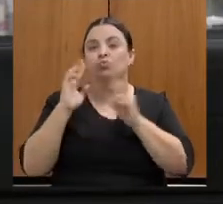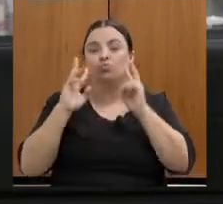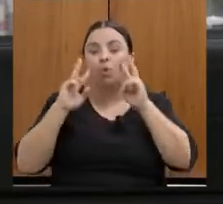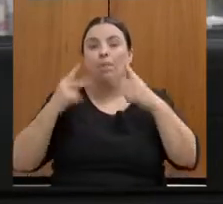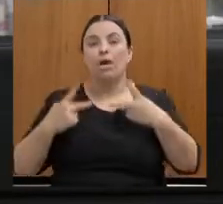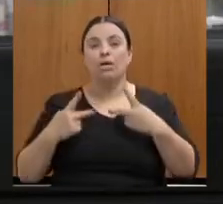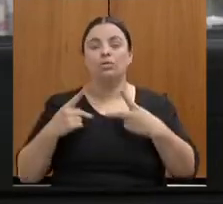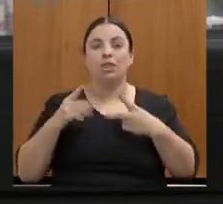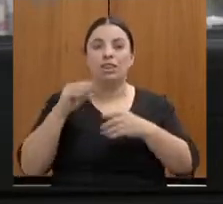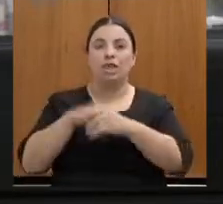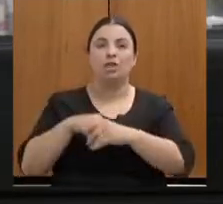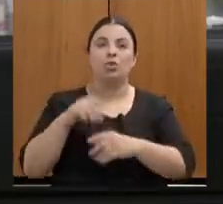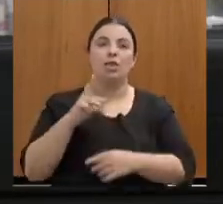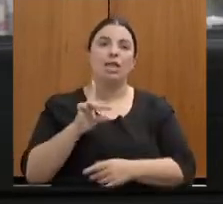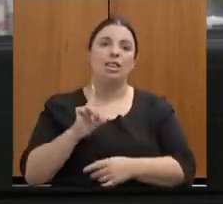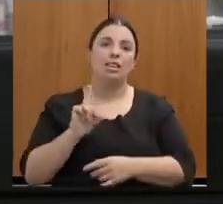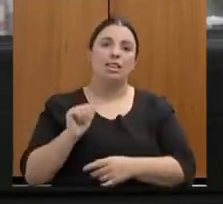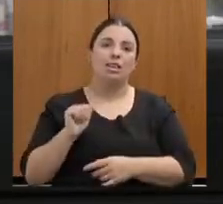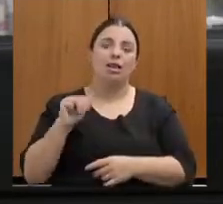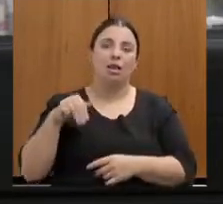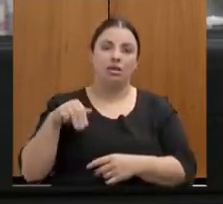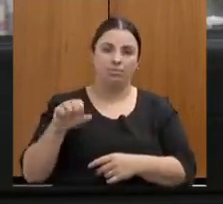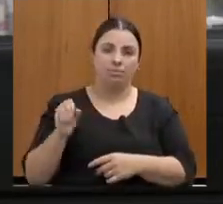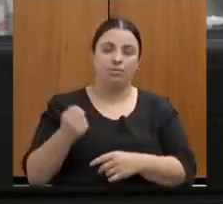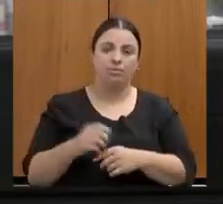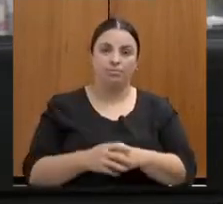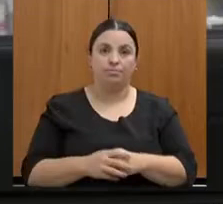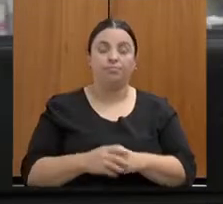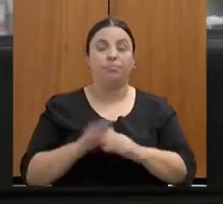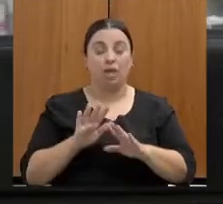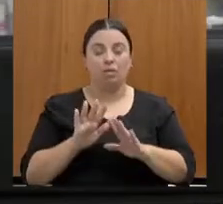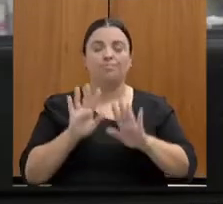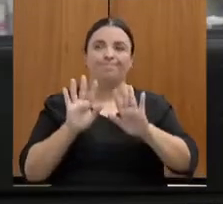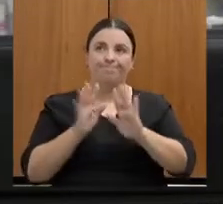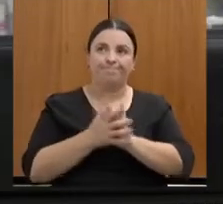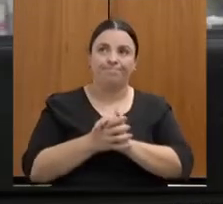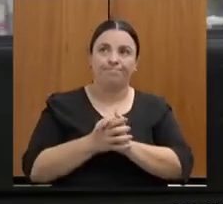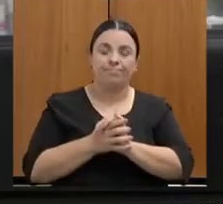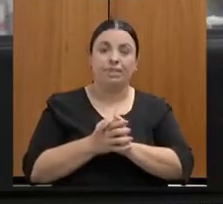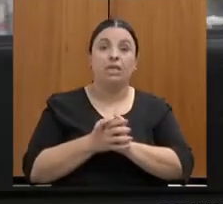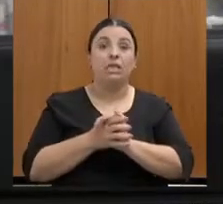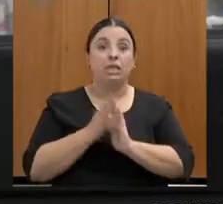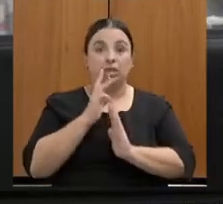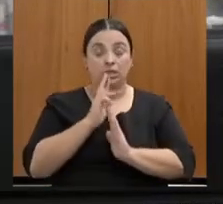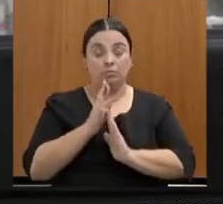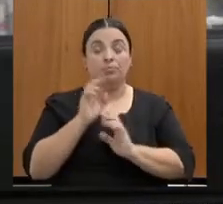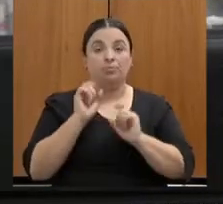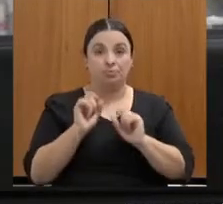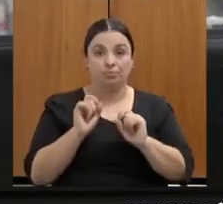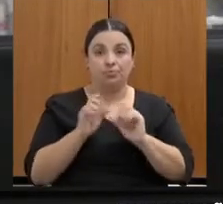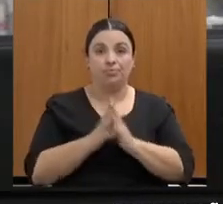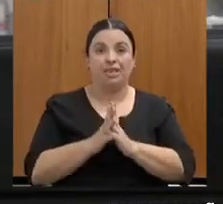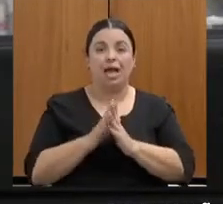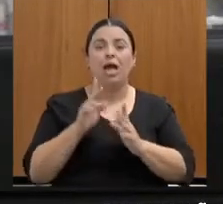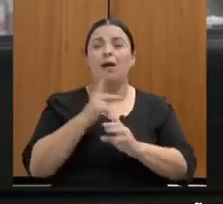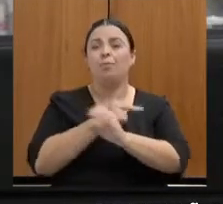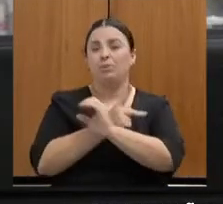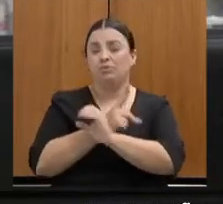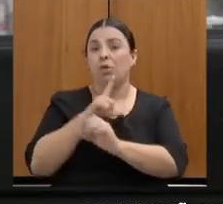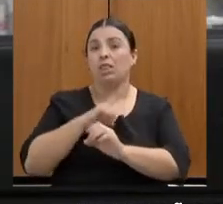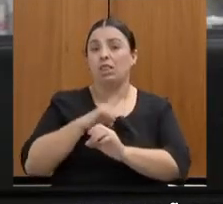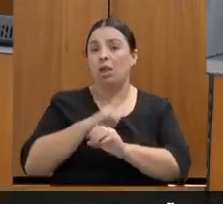Então, elas estão sendo feitas... Primeiro, a Polícia Civil tem hoje uma iniciativa estratégica